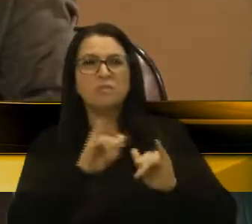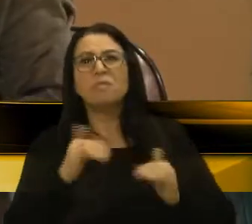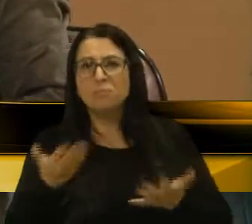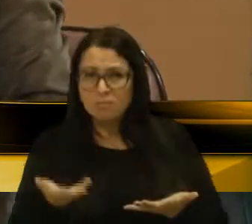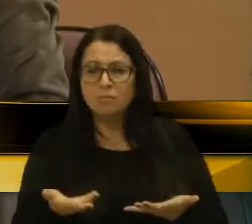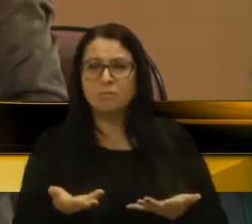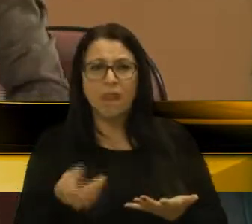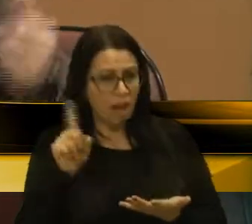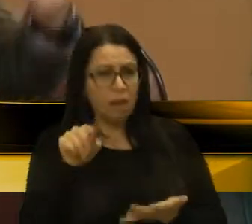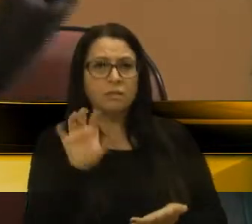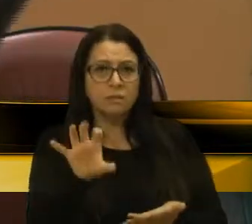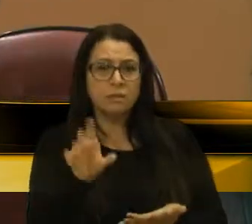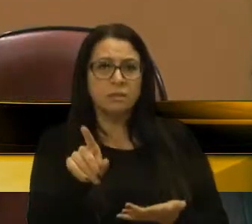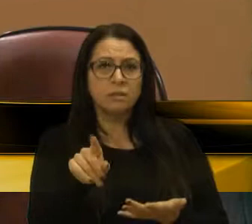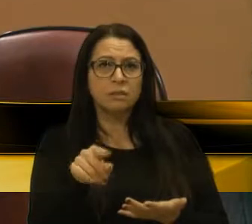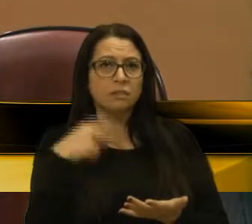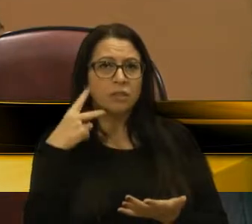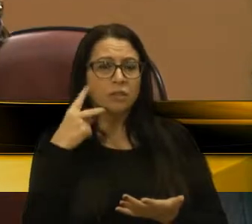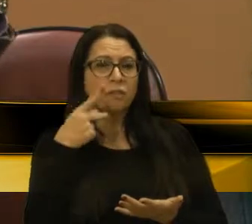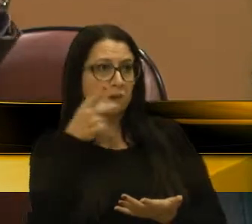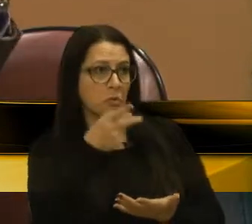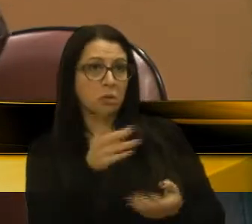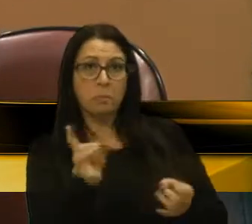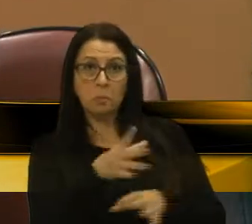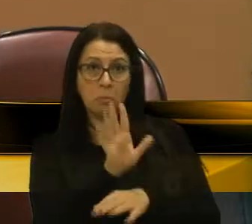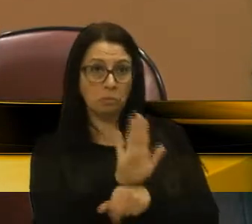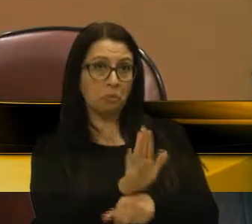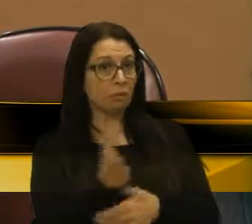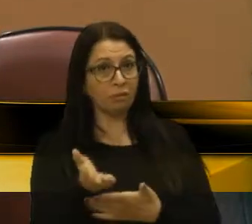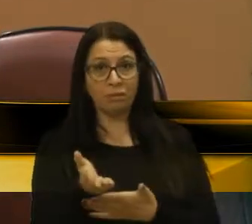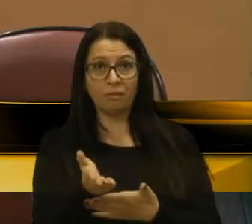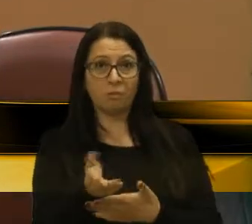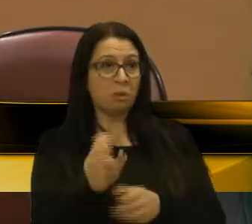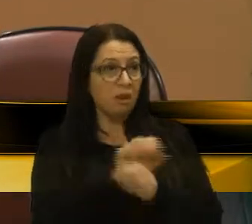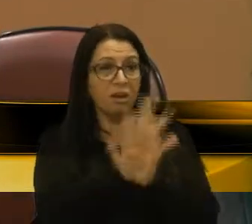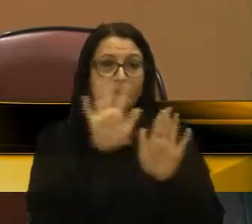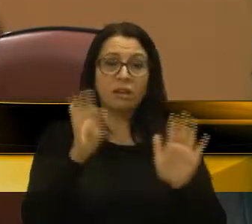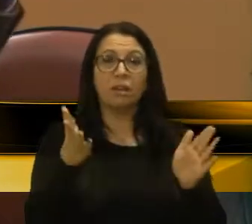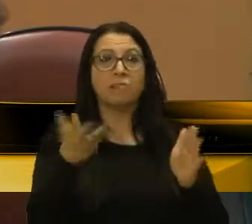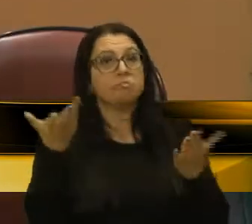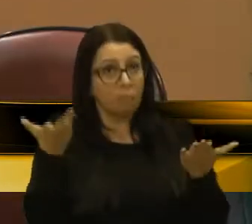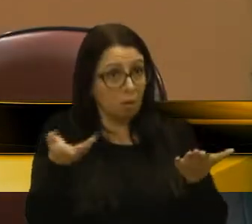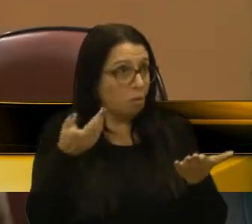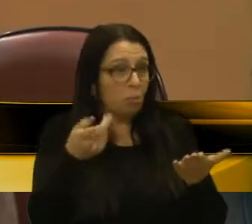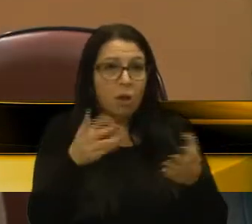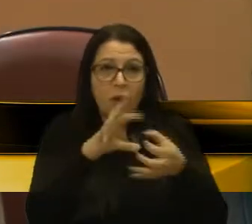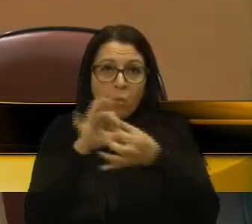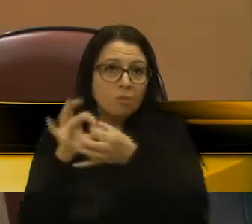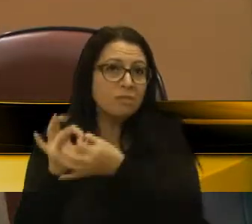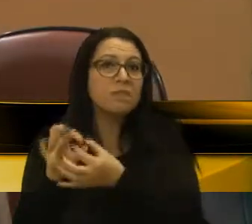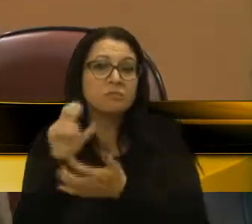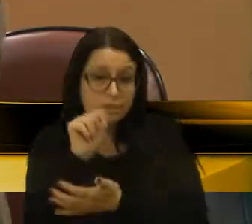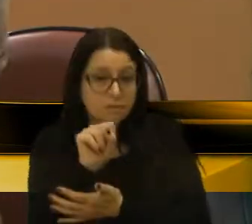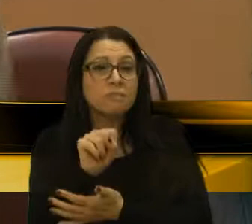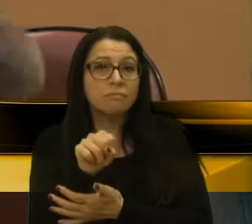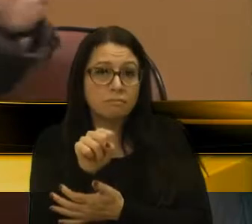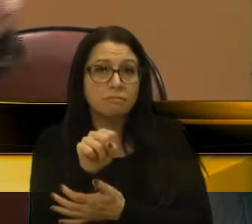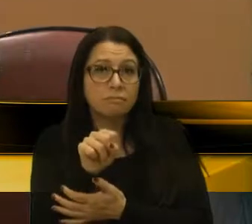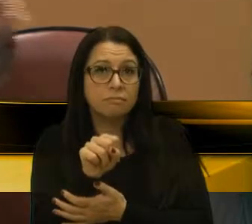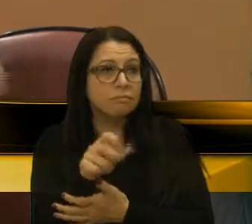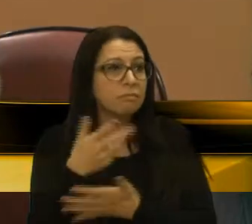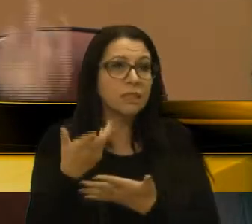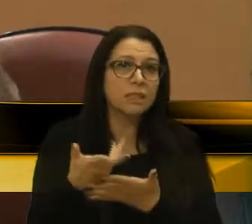é sim, o vereador se colocou à disposição para esclarecer, então é no contexto, sim, quem levou,